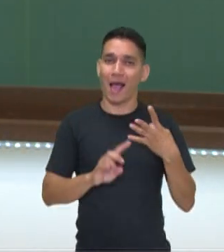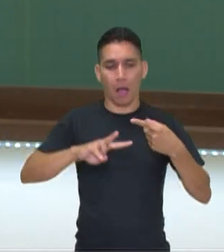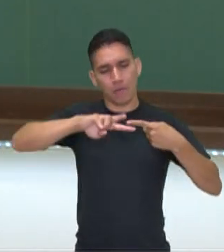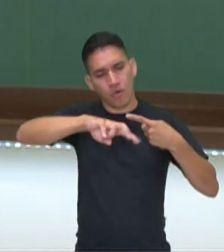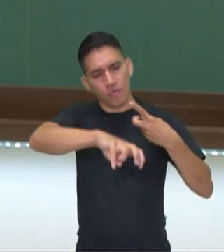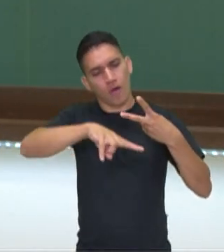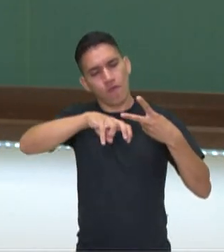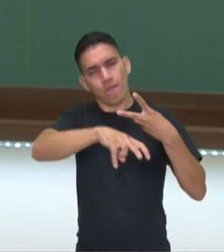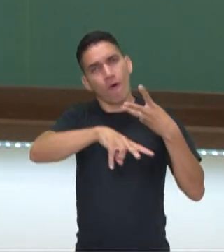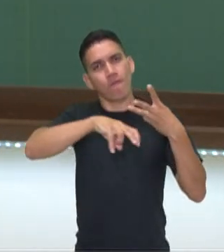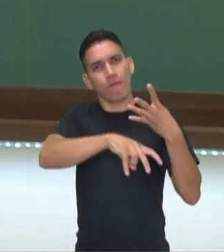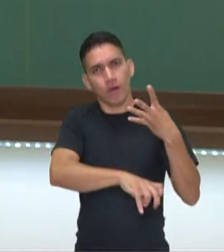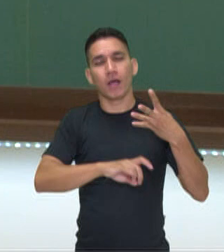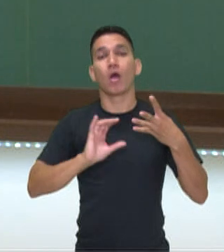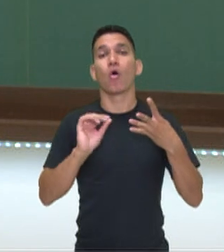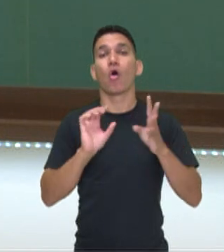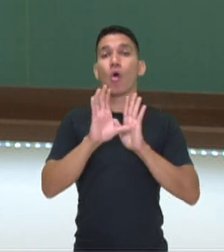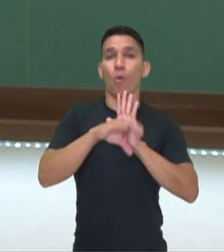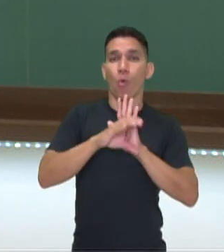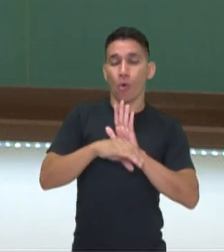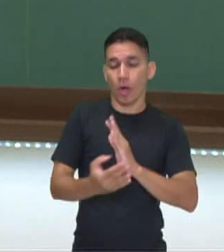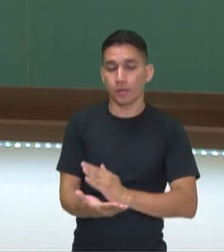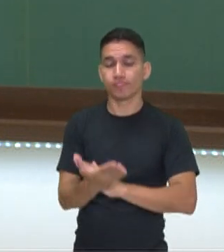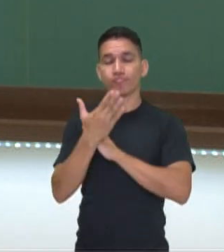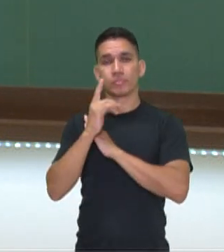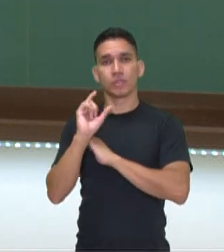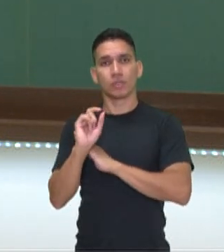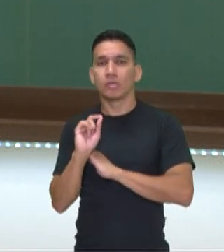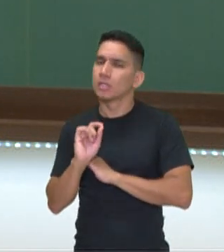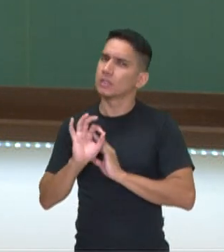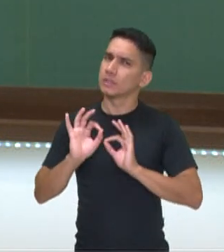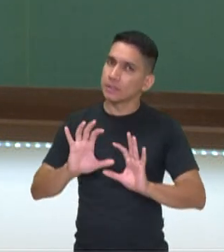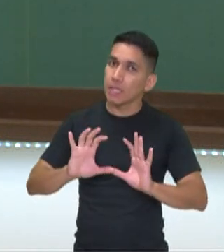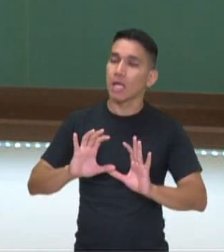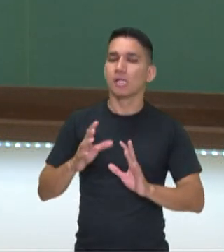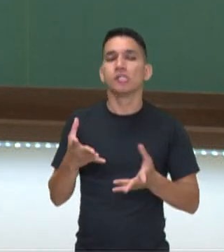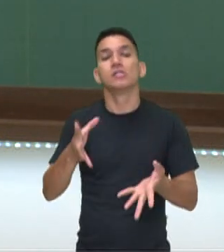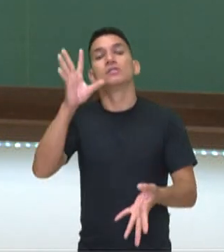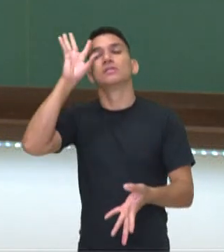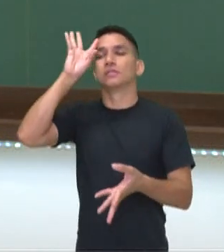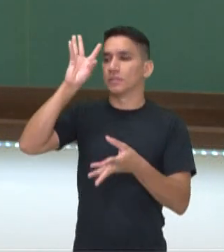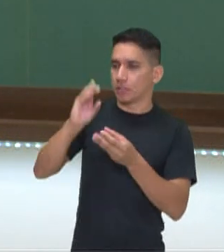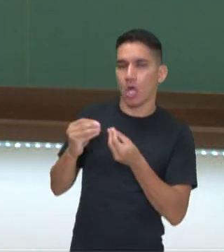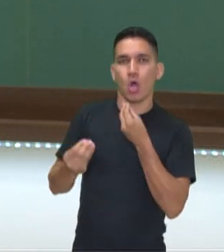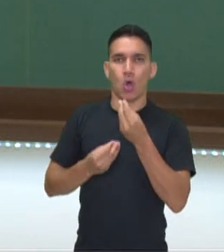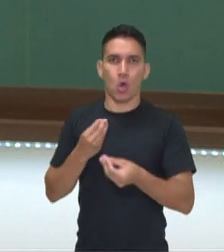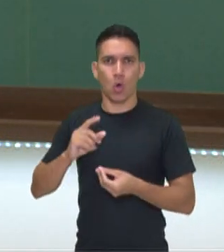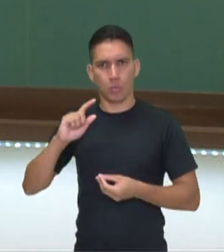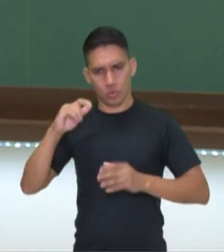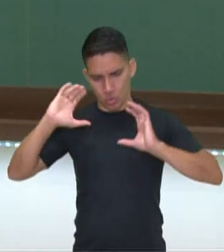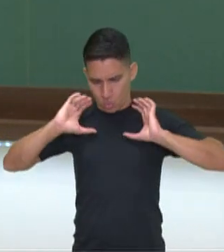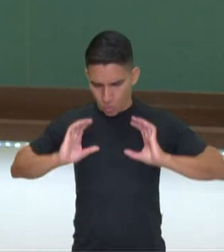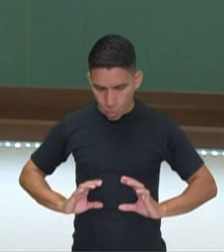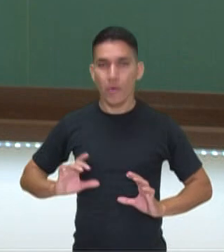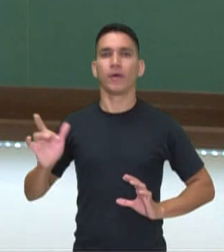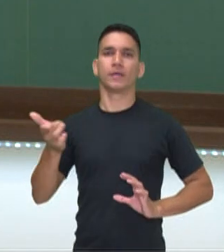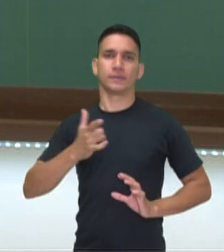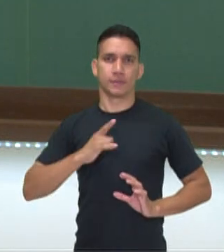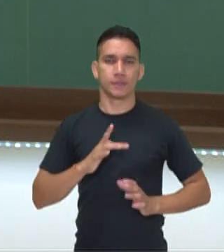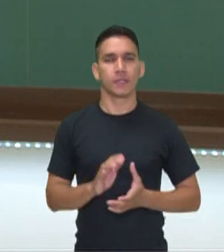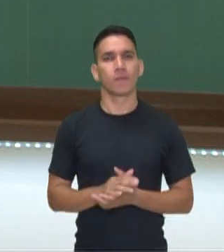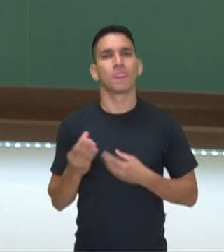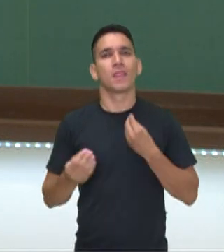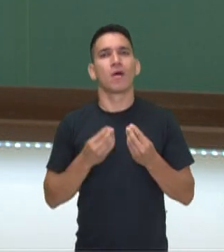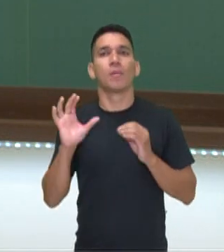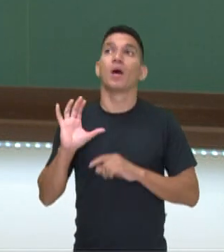dos conceitos que nos dão, de certa forma, uma noção de como nós nos comportamos, de como